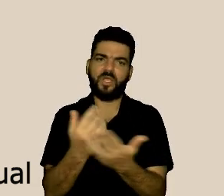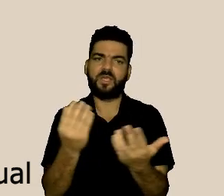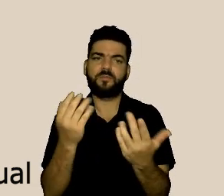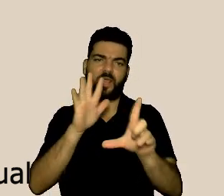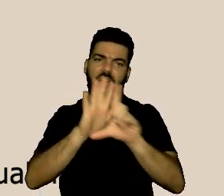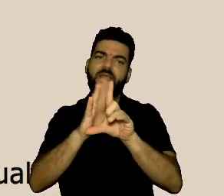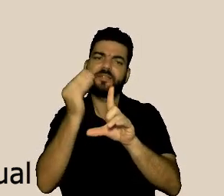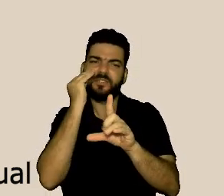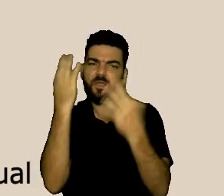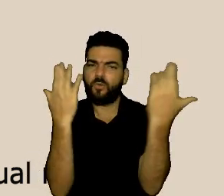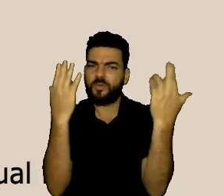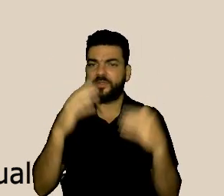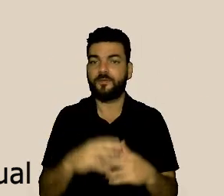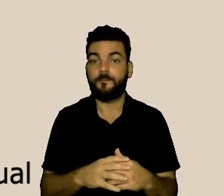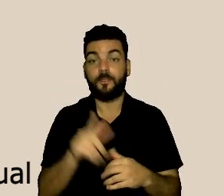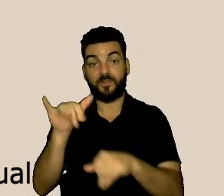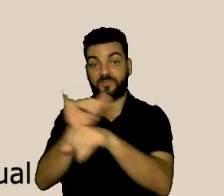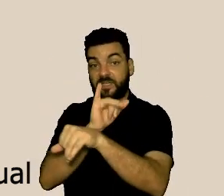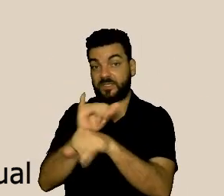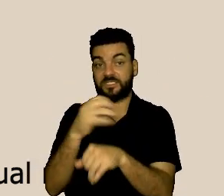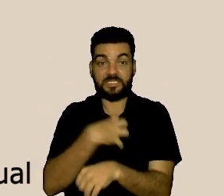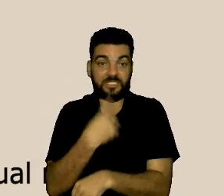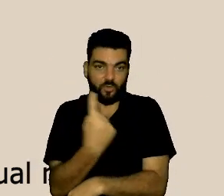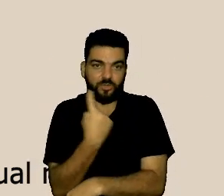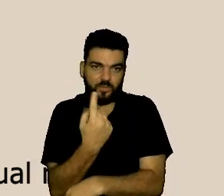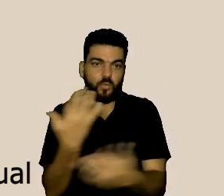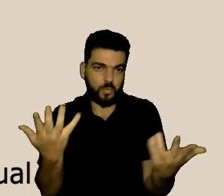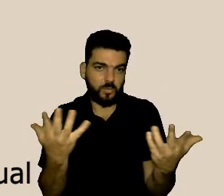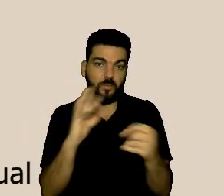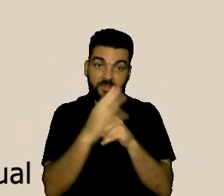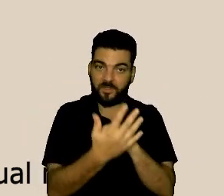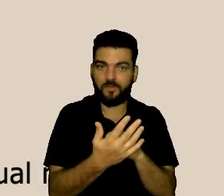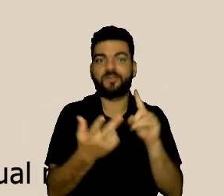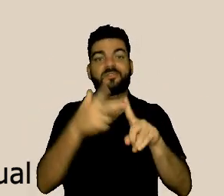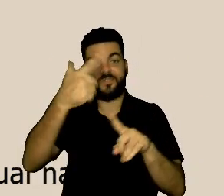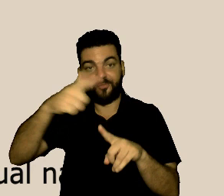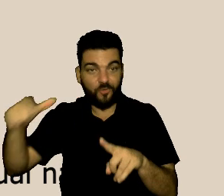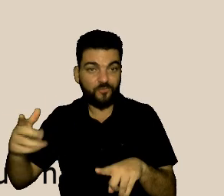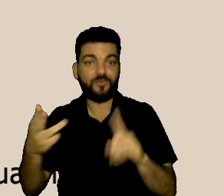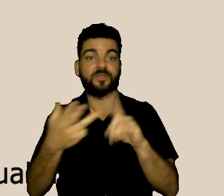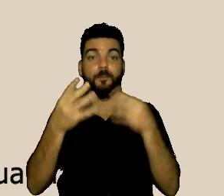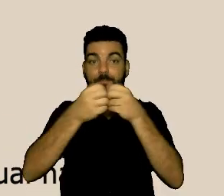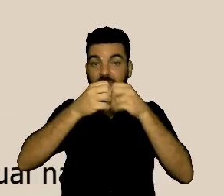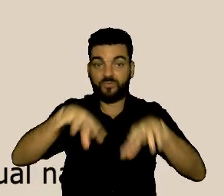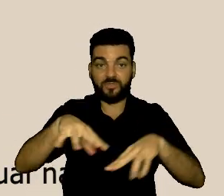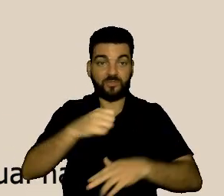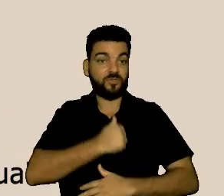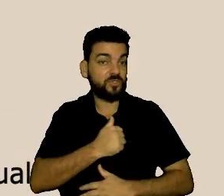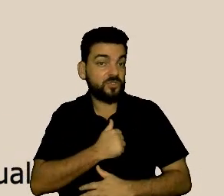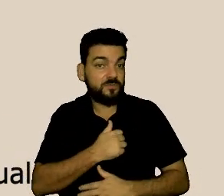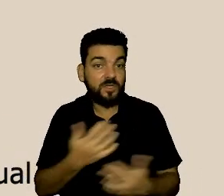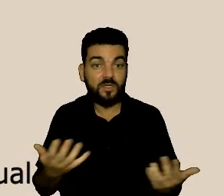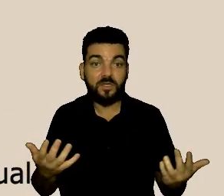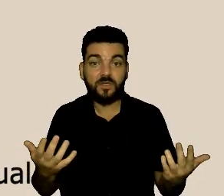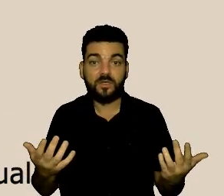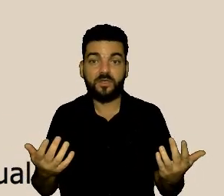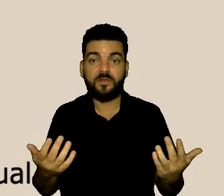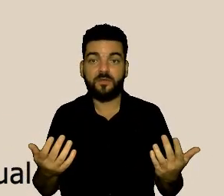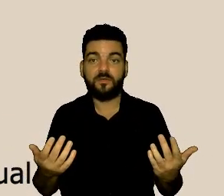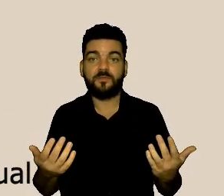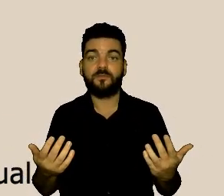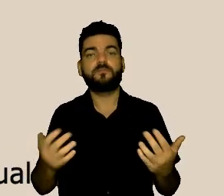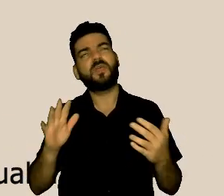repetição e teve dano à autoestima, ainda que tenha sido no ambiente virtual, nós acolhemos